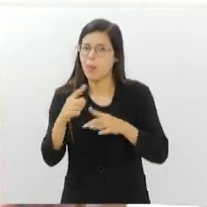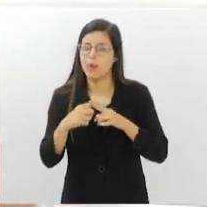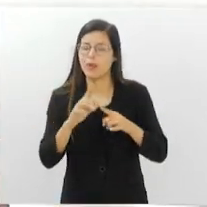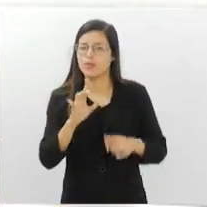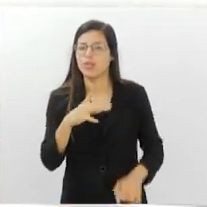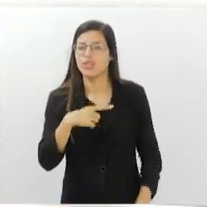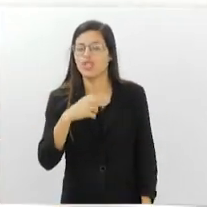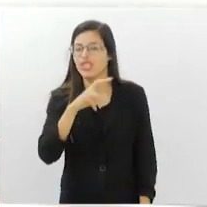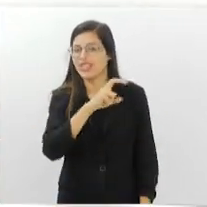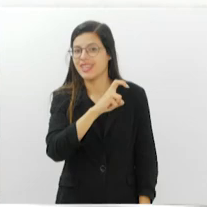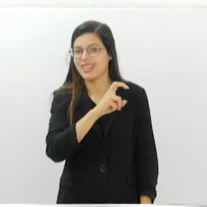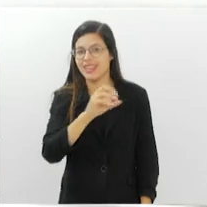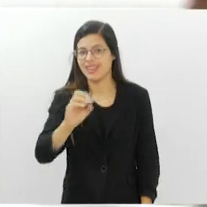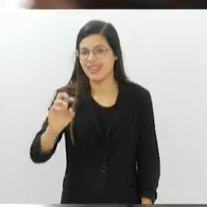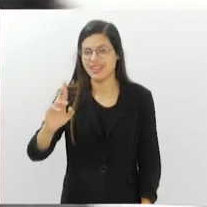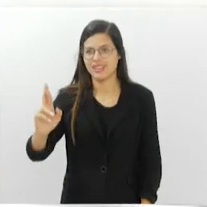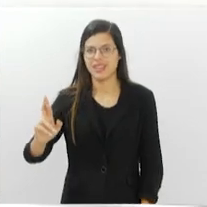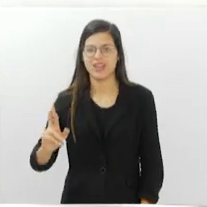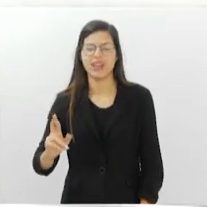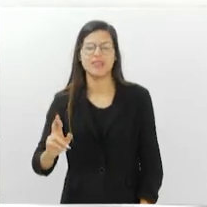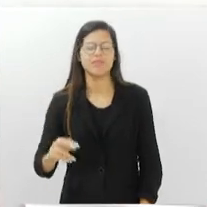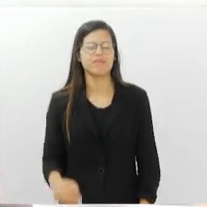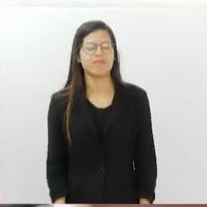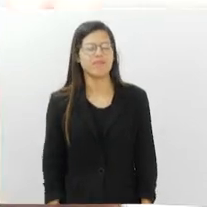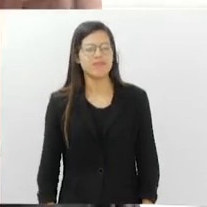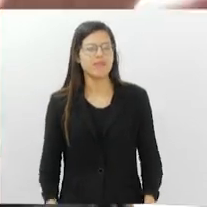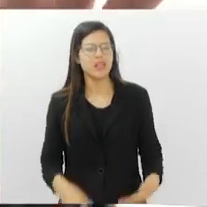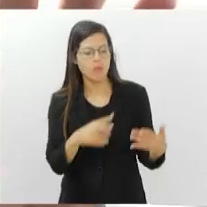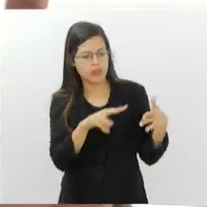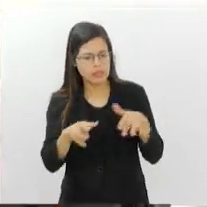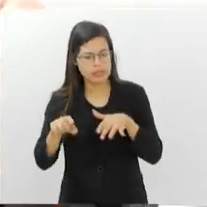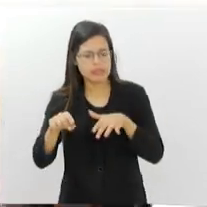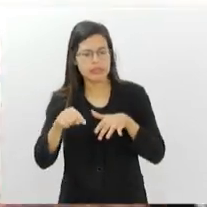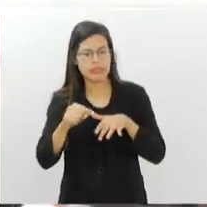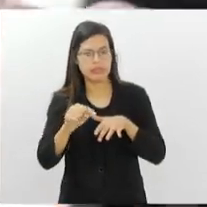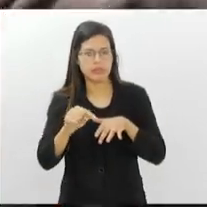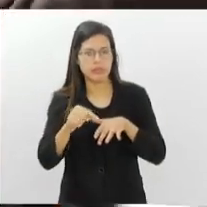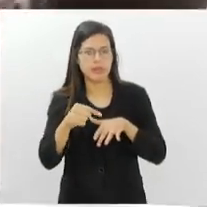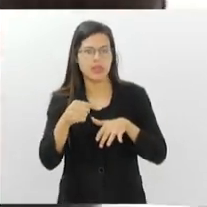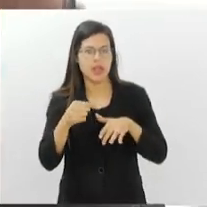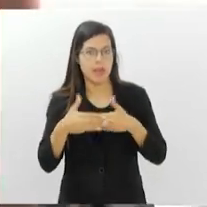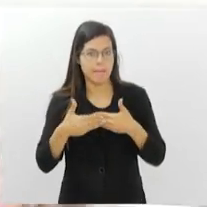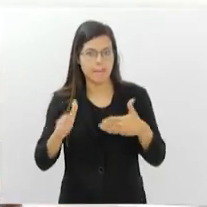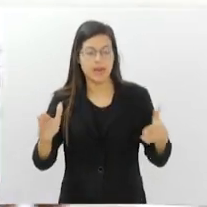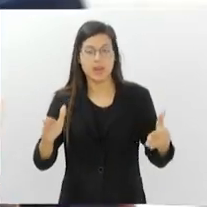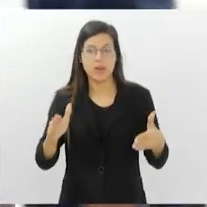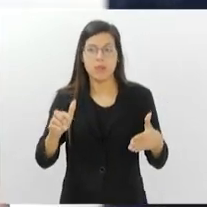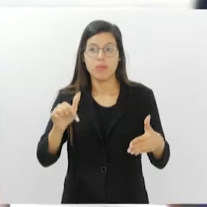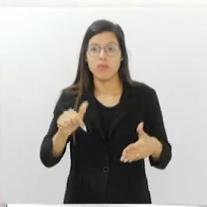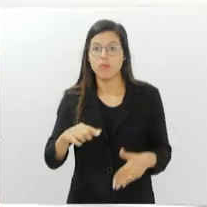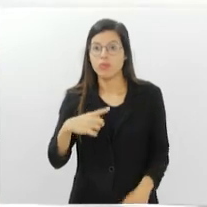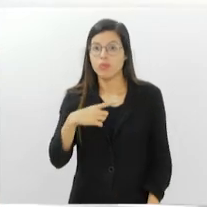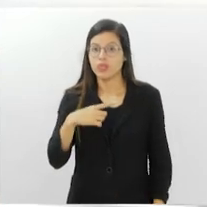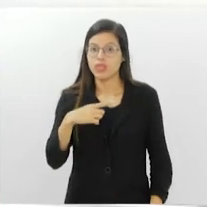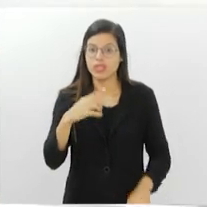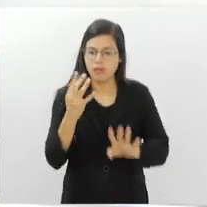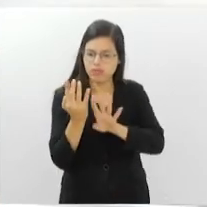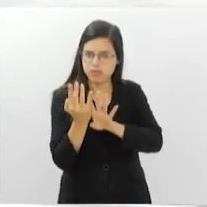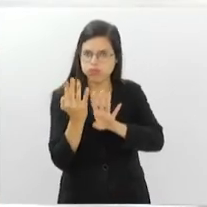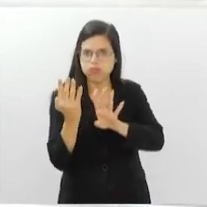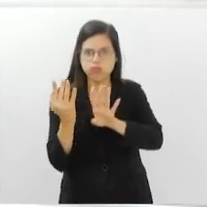uma semana depois abrimos. No primeiro dia de vendas que nós abrimos, a fila estava dando voltas no quarteirão.